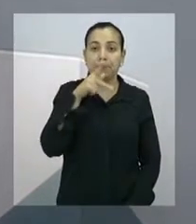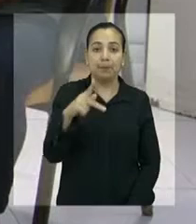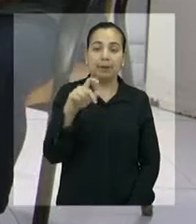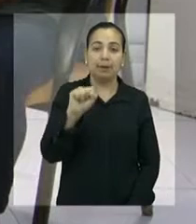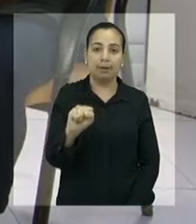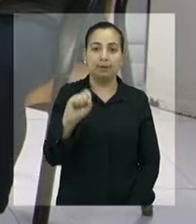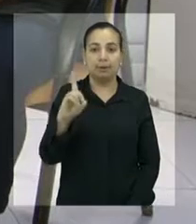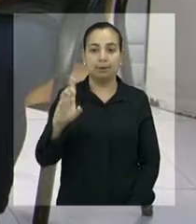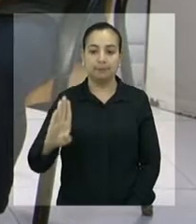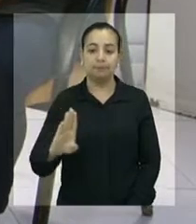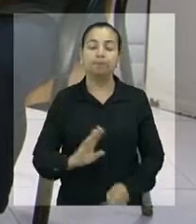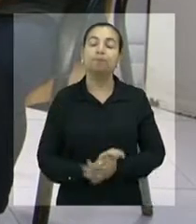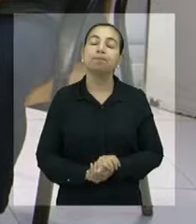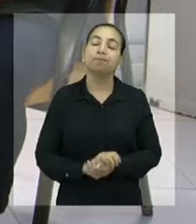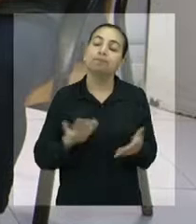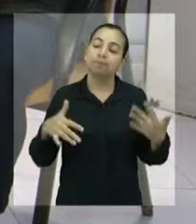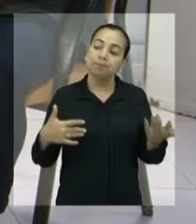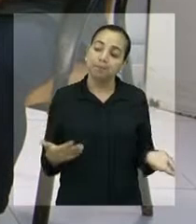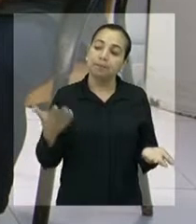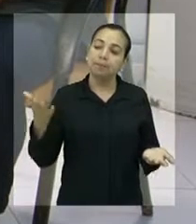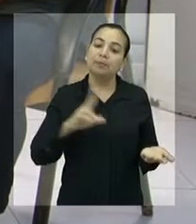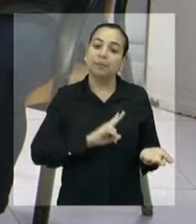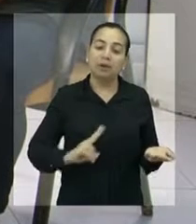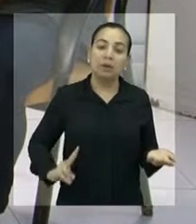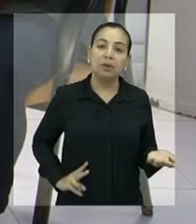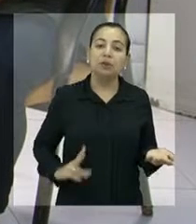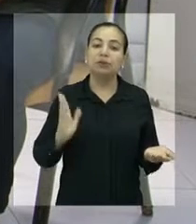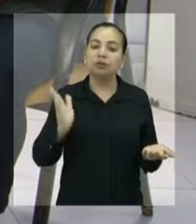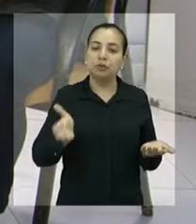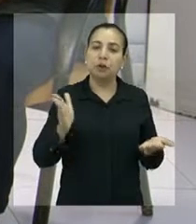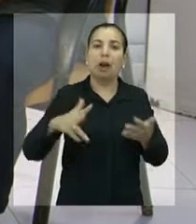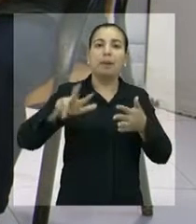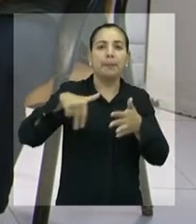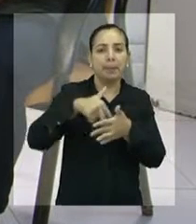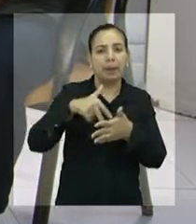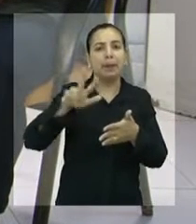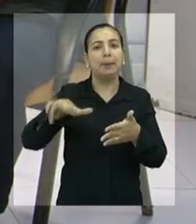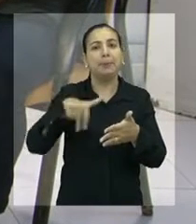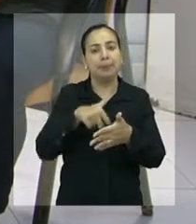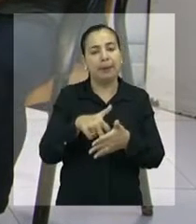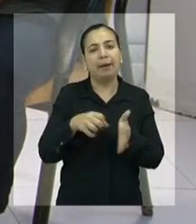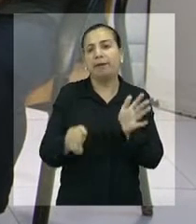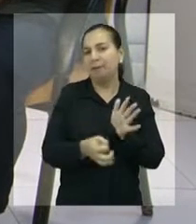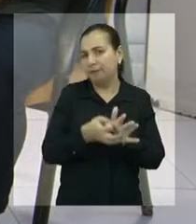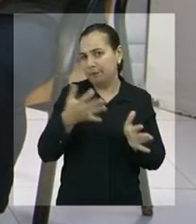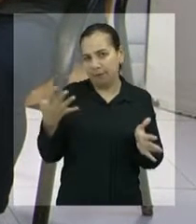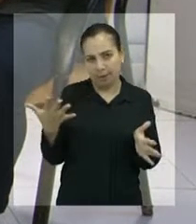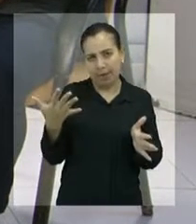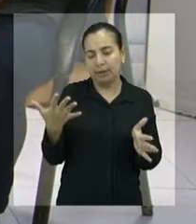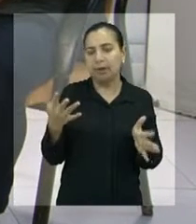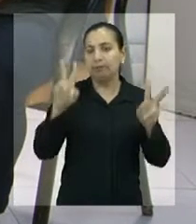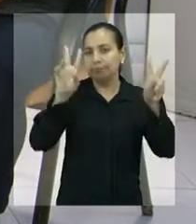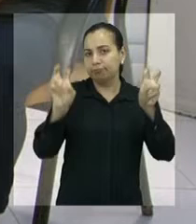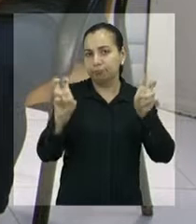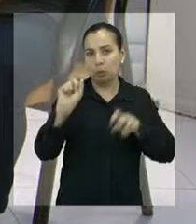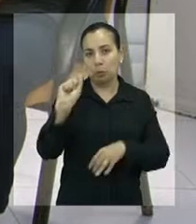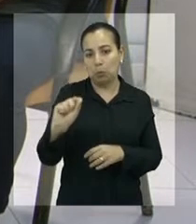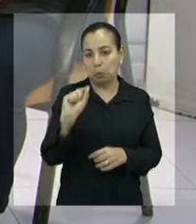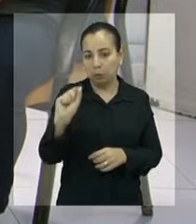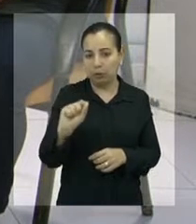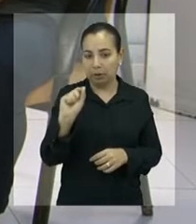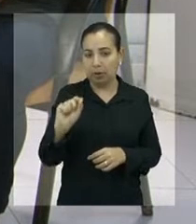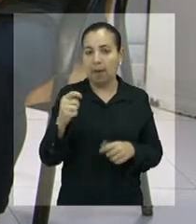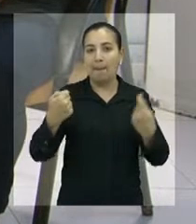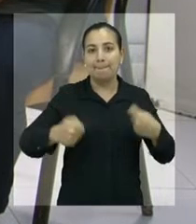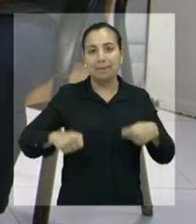Vereador, o senhor já se manifestou na tribuna e tal, várias vezes, inclusive em entrevistas, a respeito da preservação das